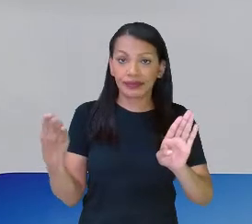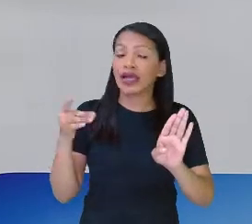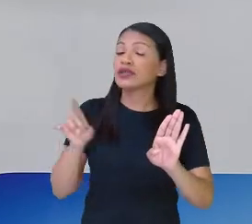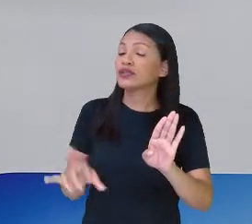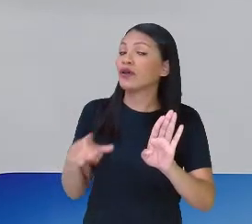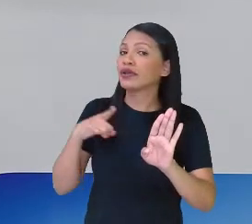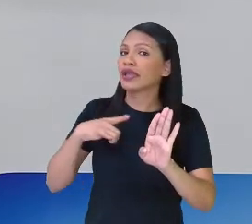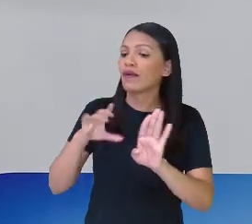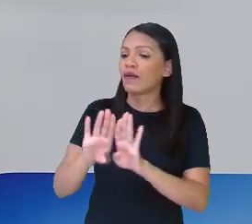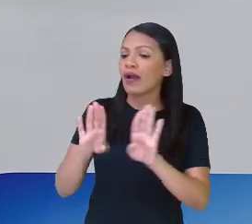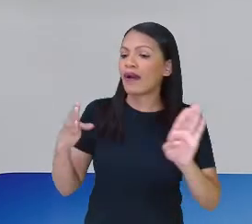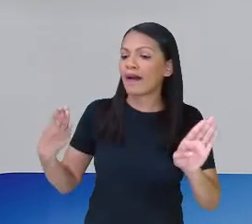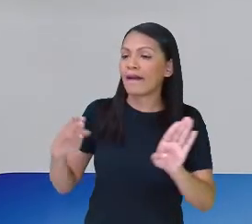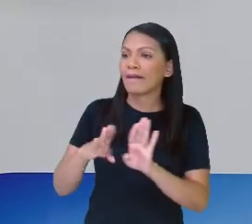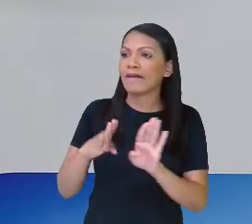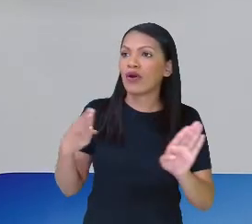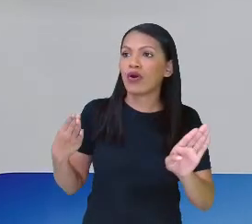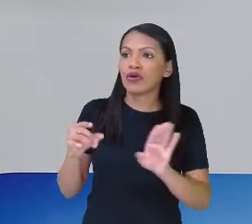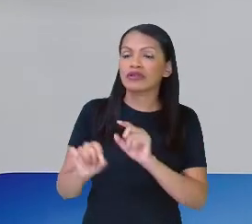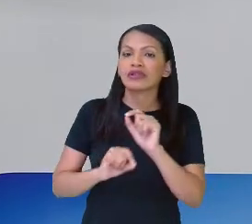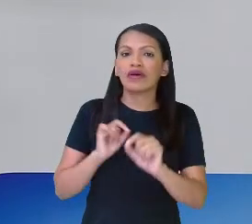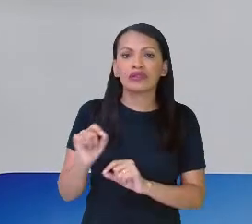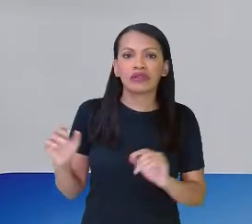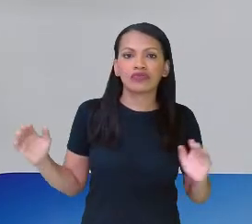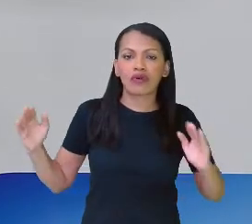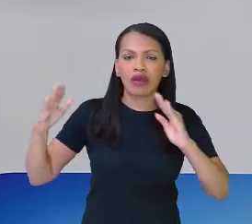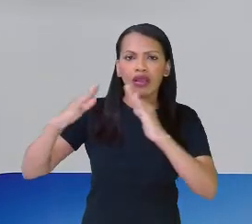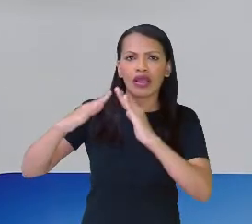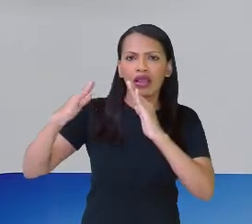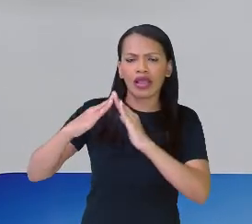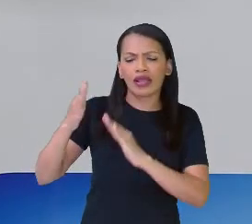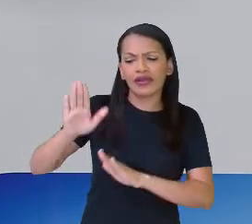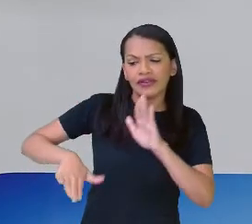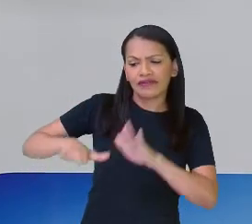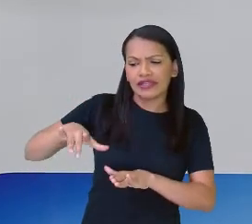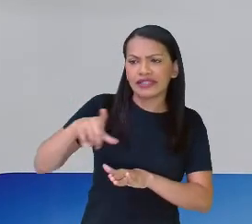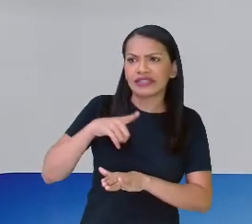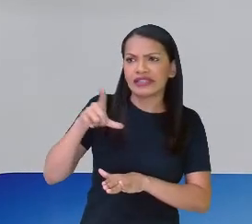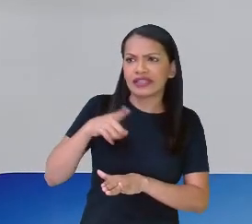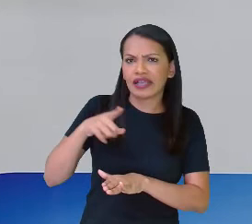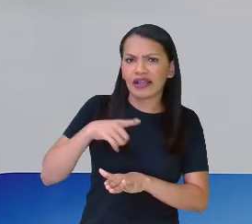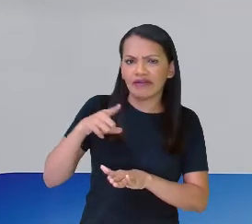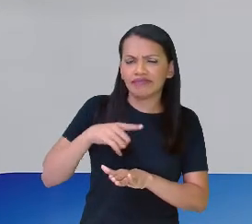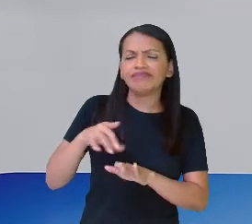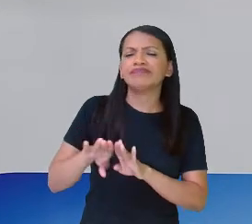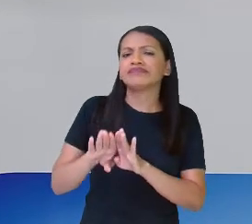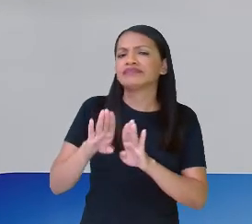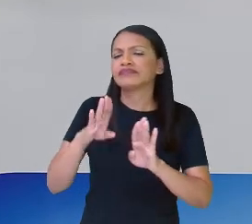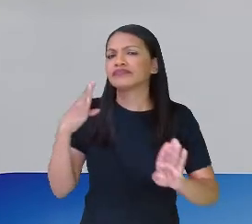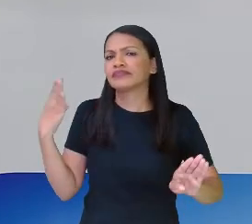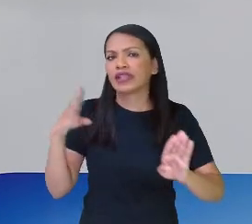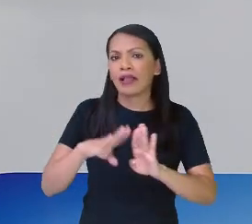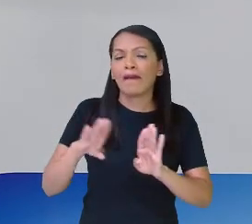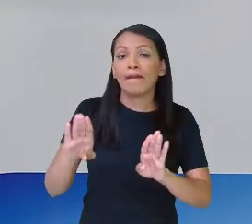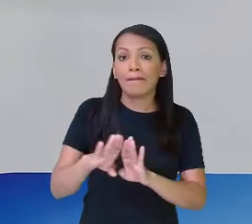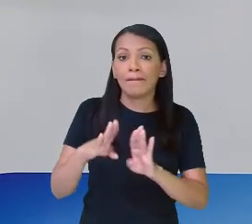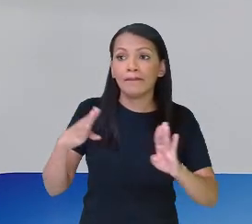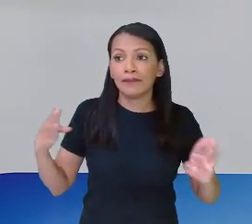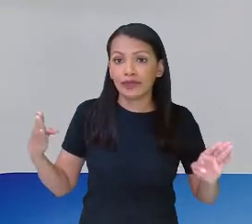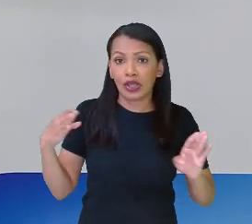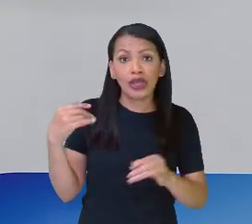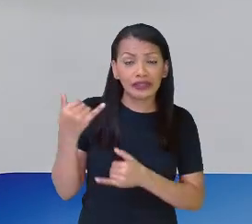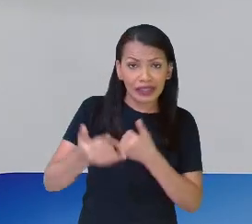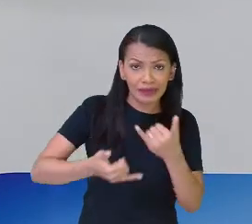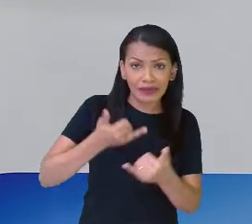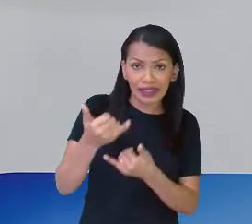que é uma porta aqui, ó. De casinha, né? Às vezes tem aquelas casinhas que... As portas da casinha de